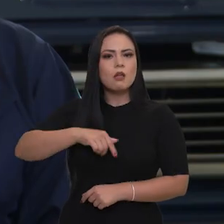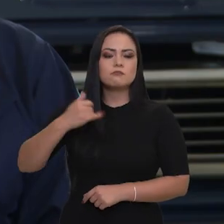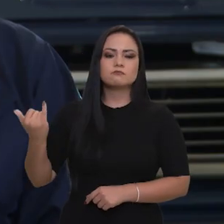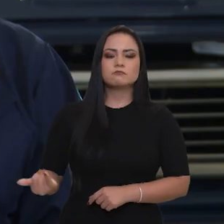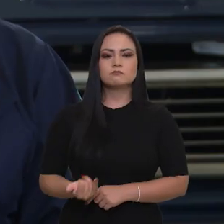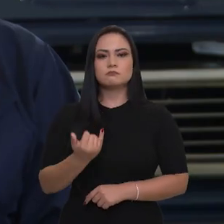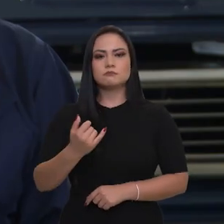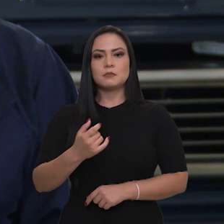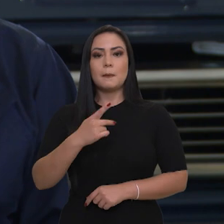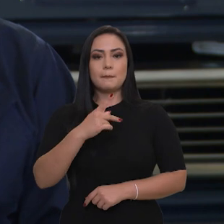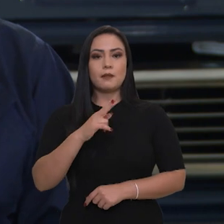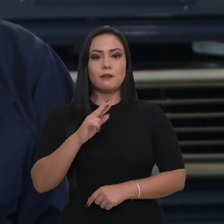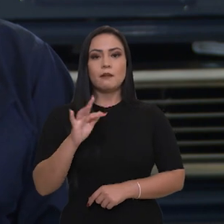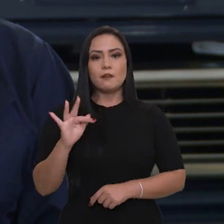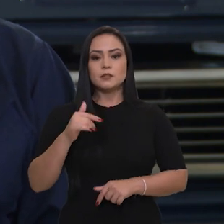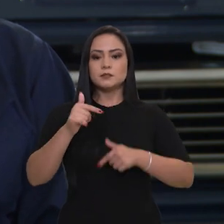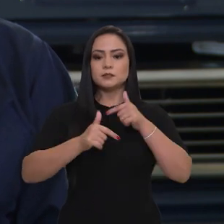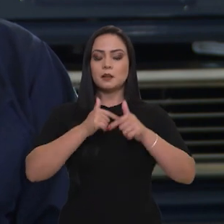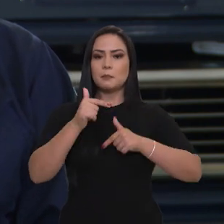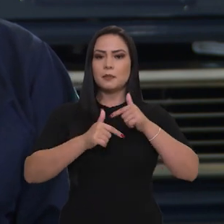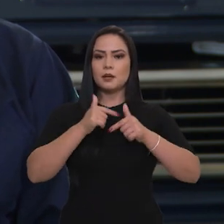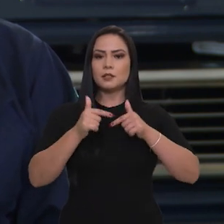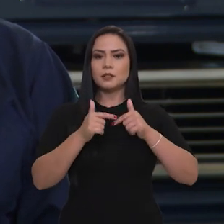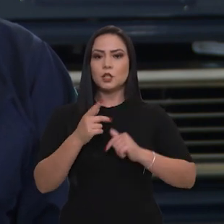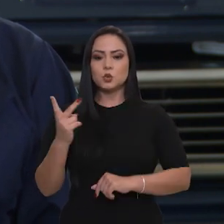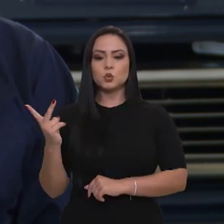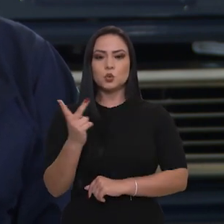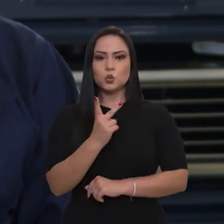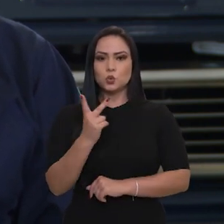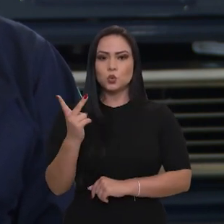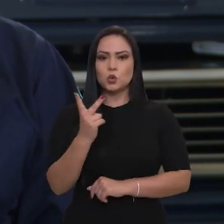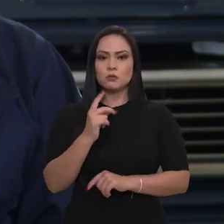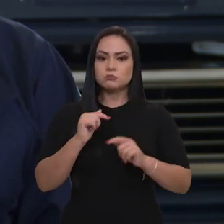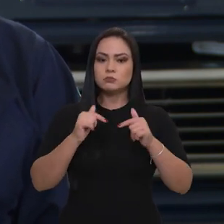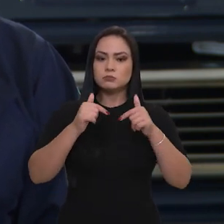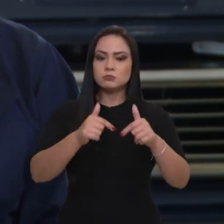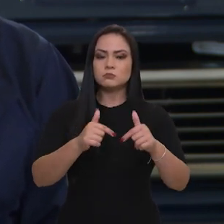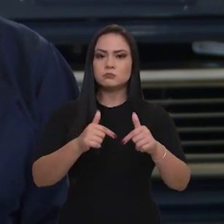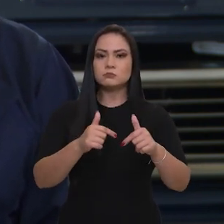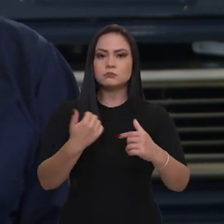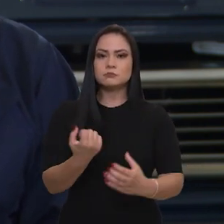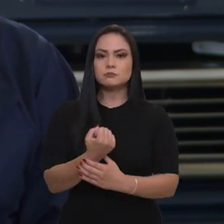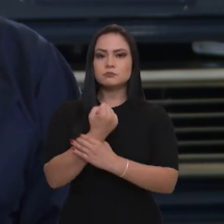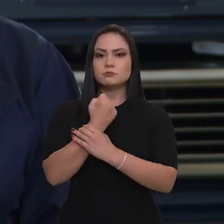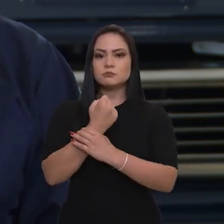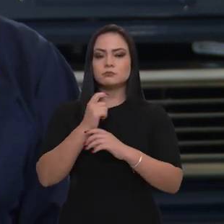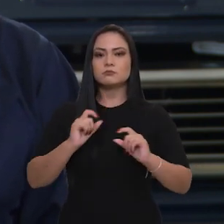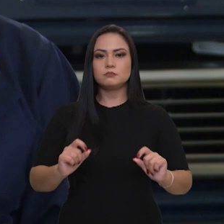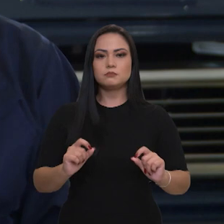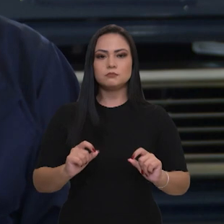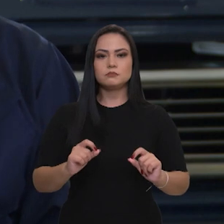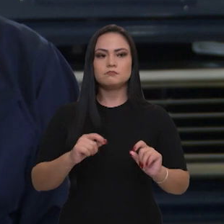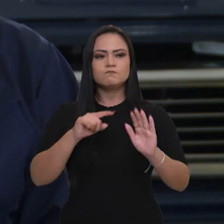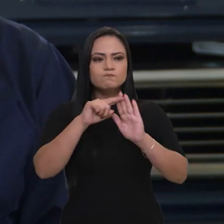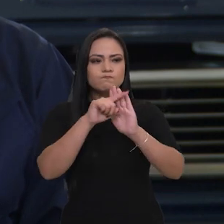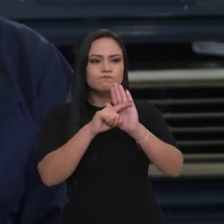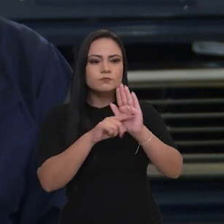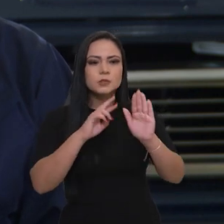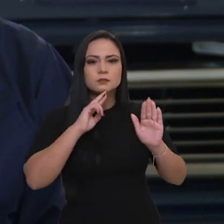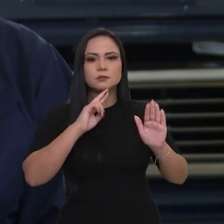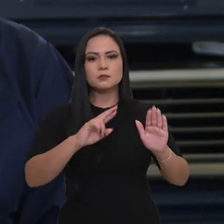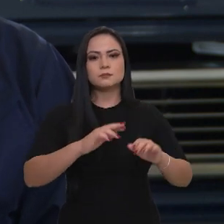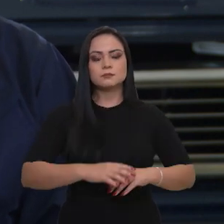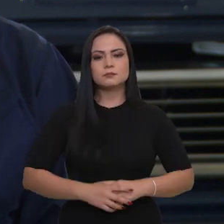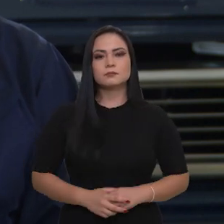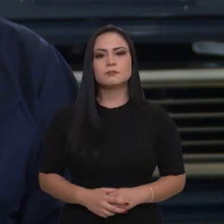trabalha em duas frentes de busca desse resultado. a fiscalização, como